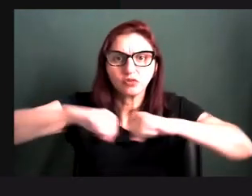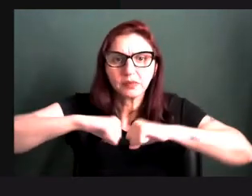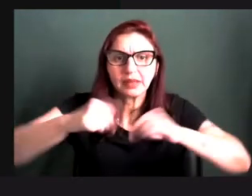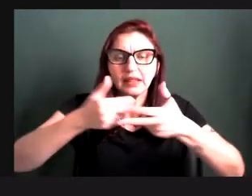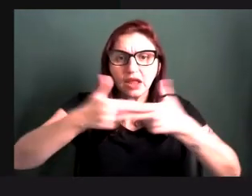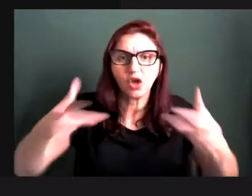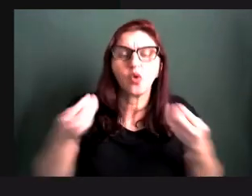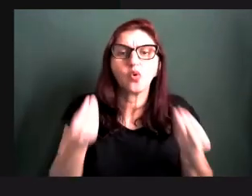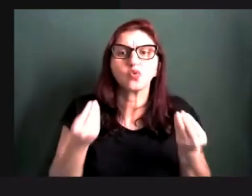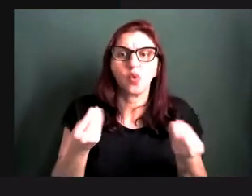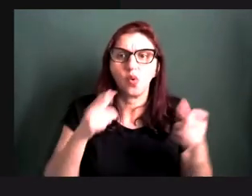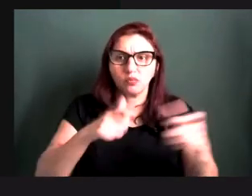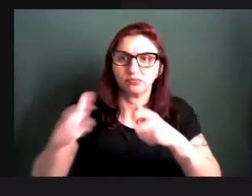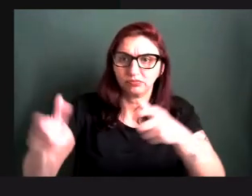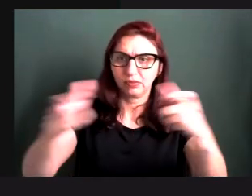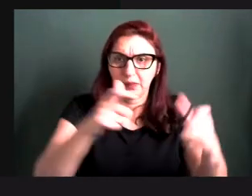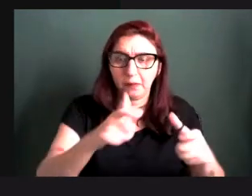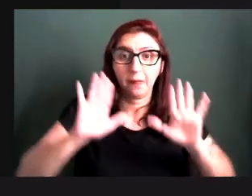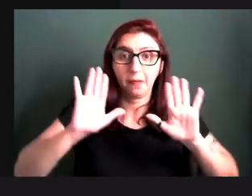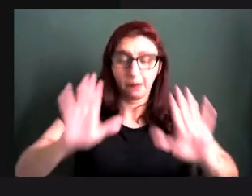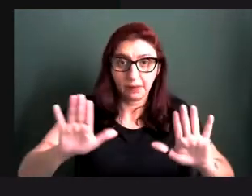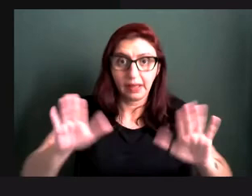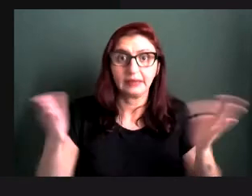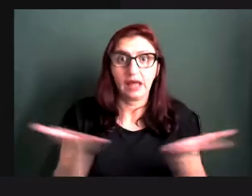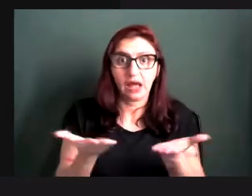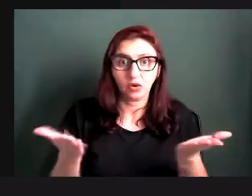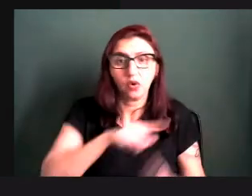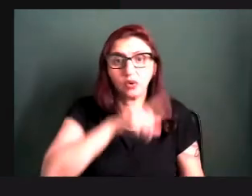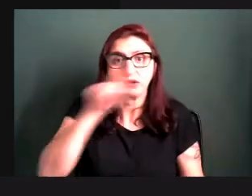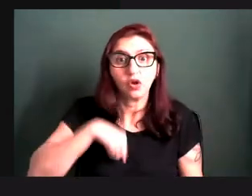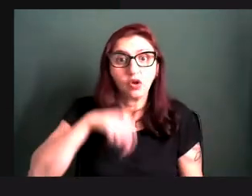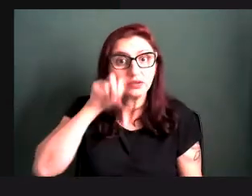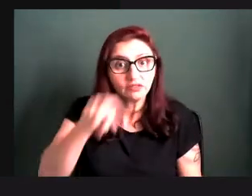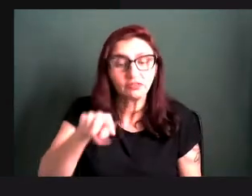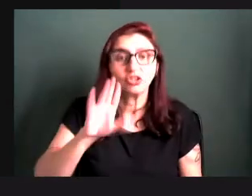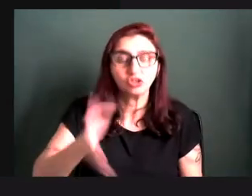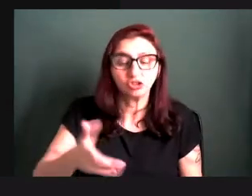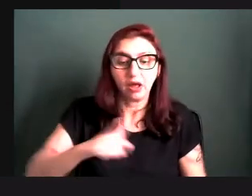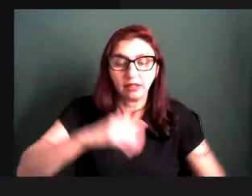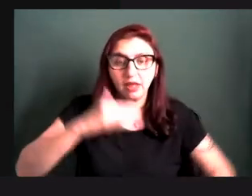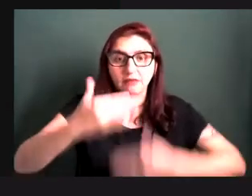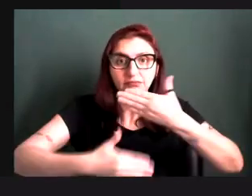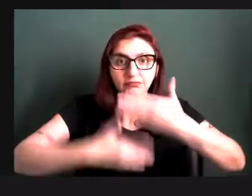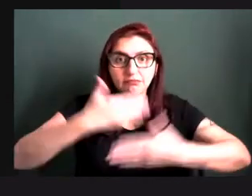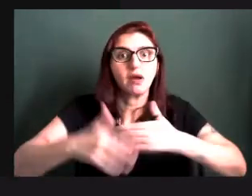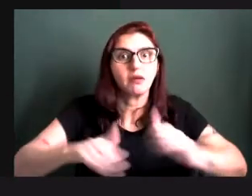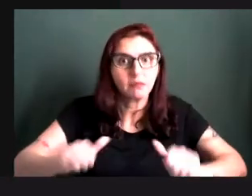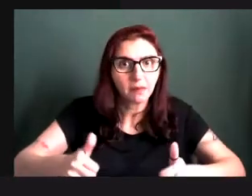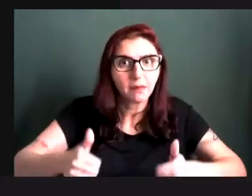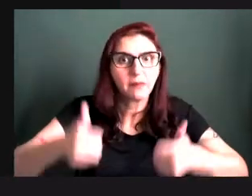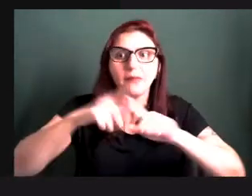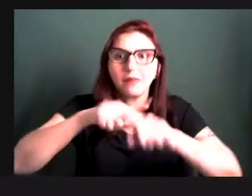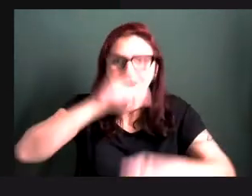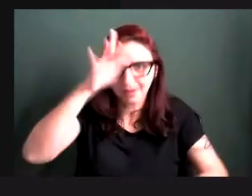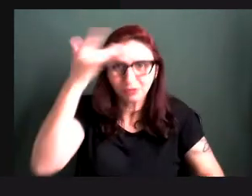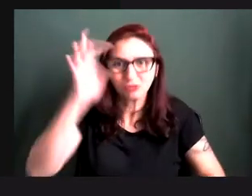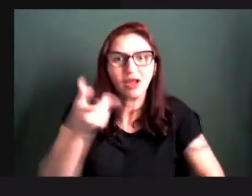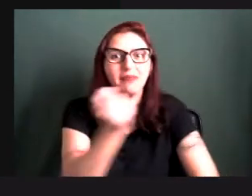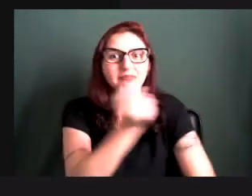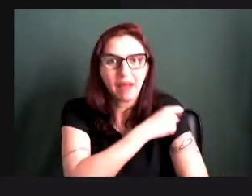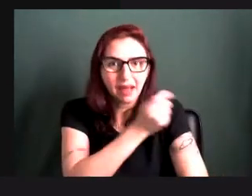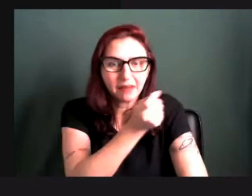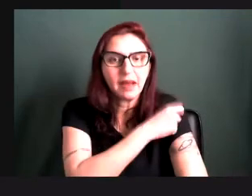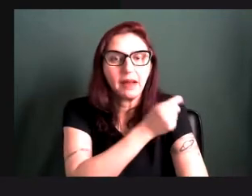contato com a categoria de base, né, mas aos poucos está tudo voltando ao normal, todo mundo se vacinando com cuidados, os atos estão sendo